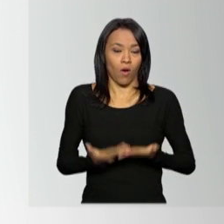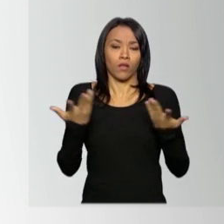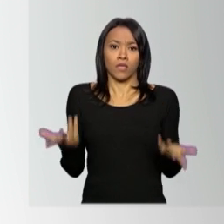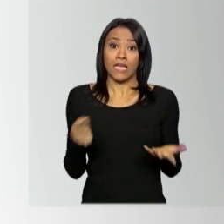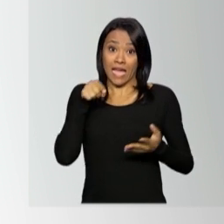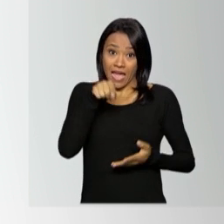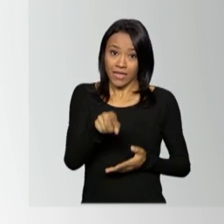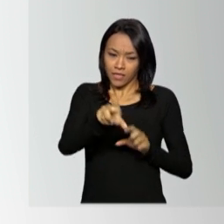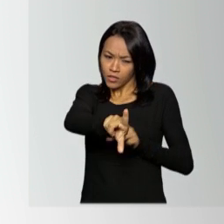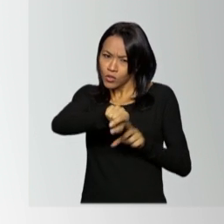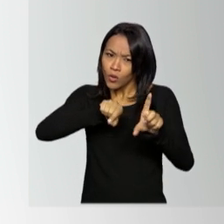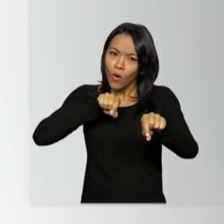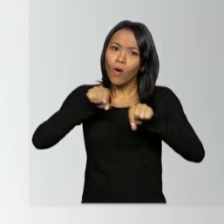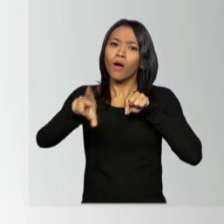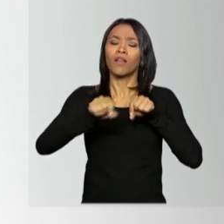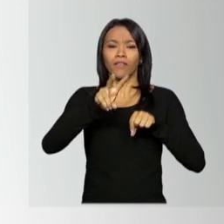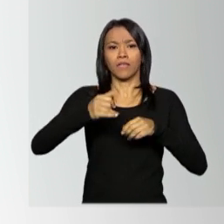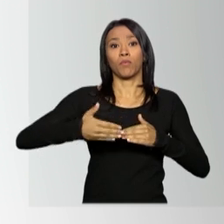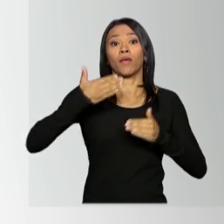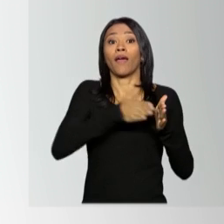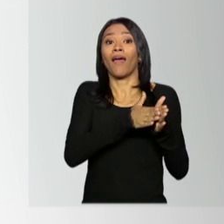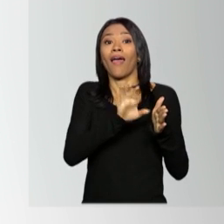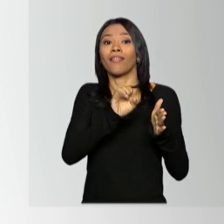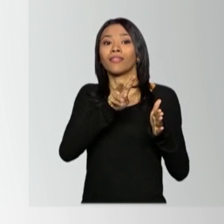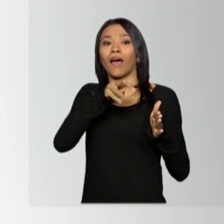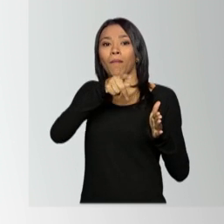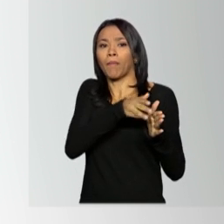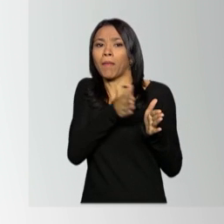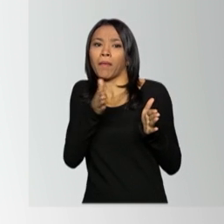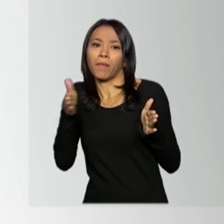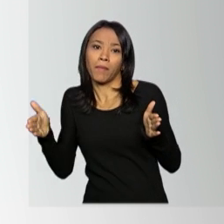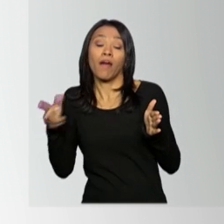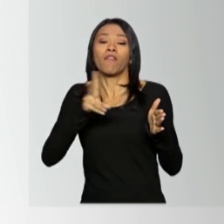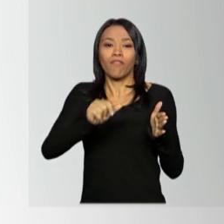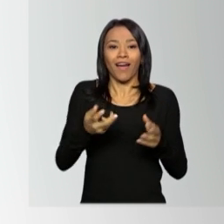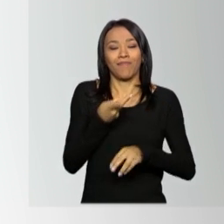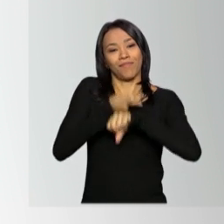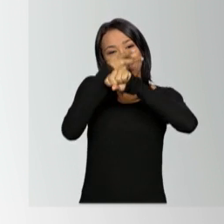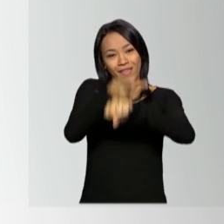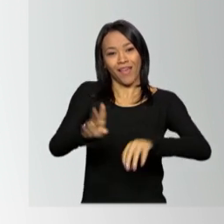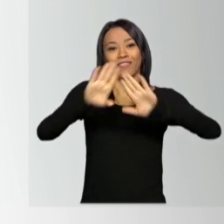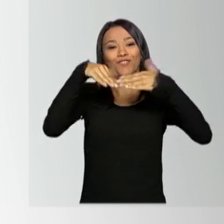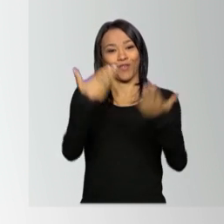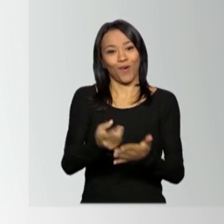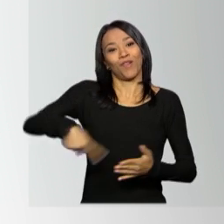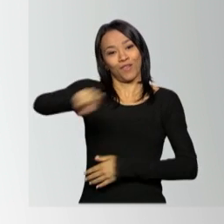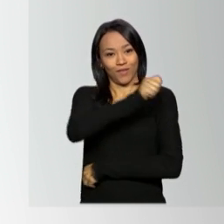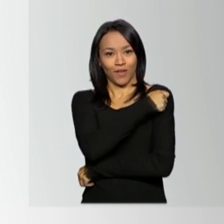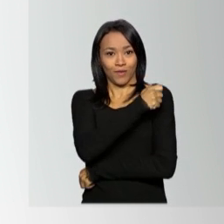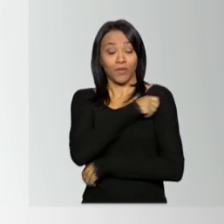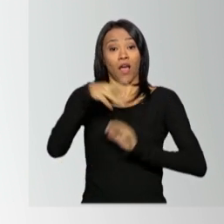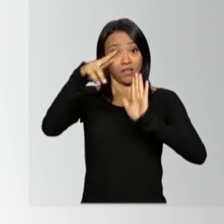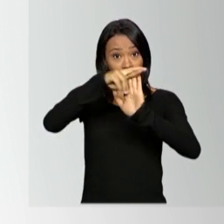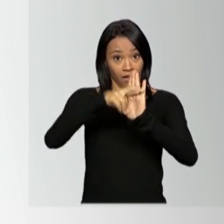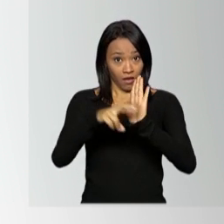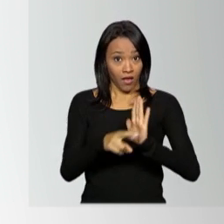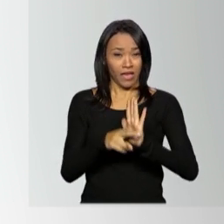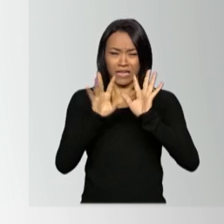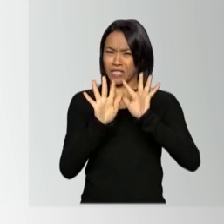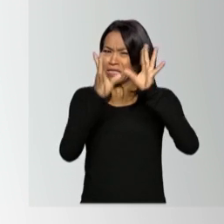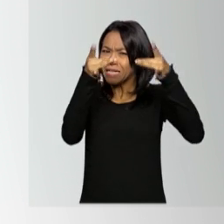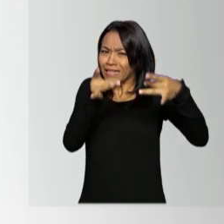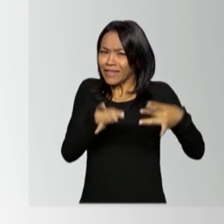concurso, que será realizado em etapas, vai premiar os alunos e as escolas vencedoras. O regulamento completo do